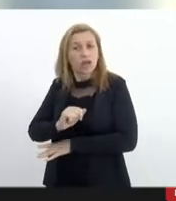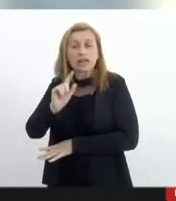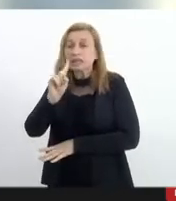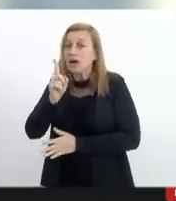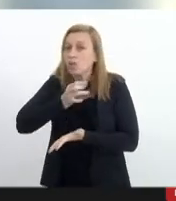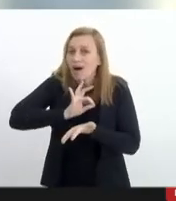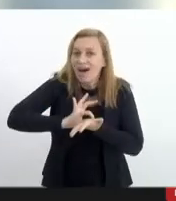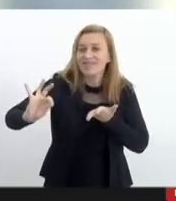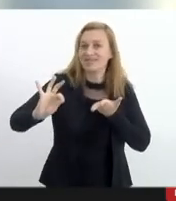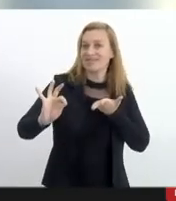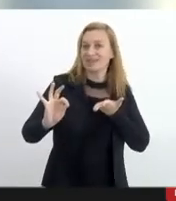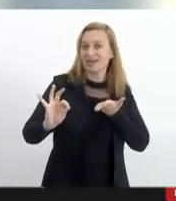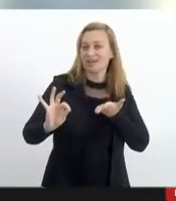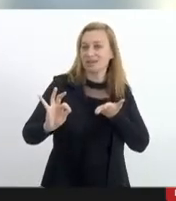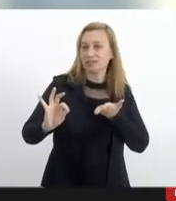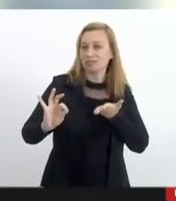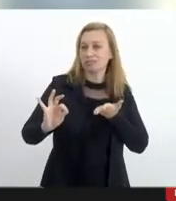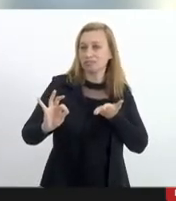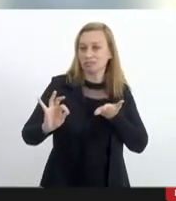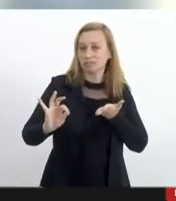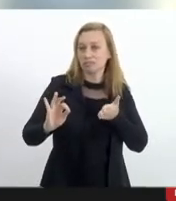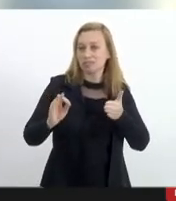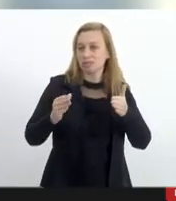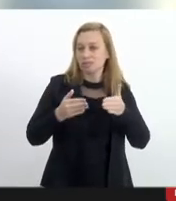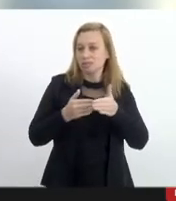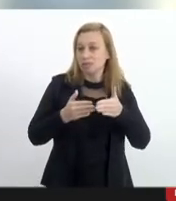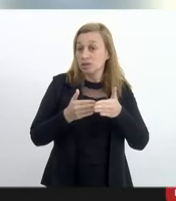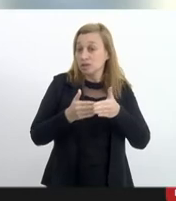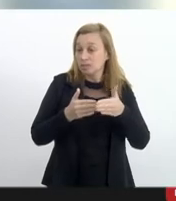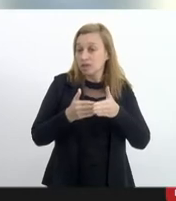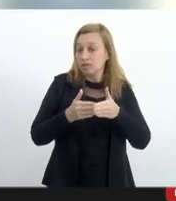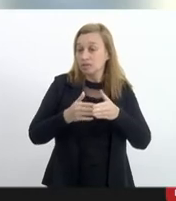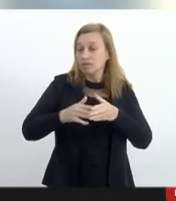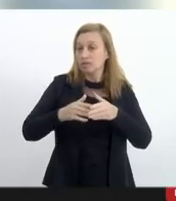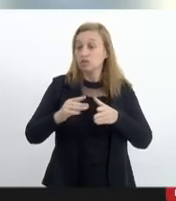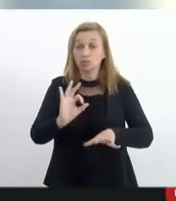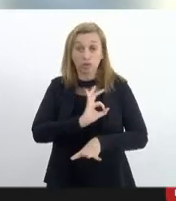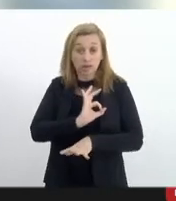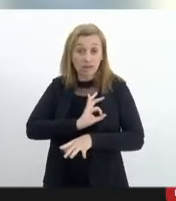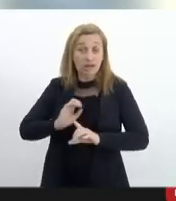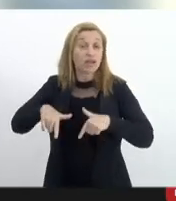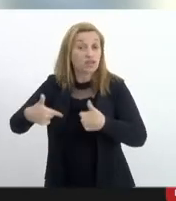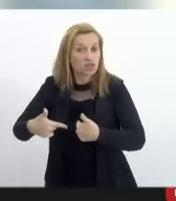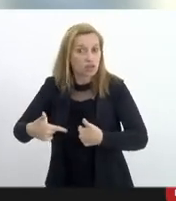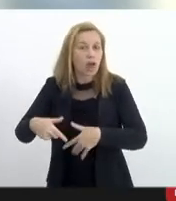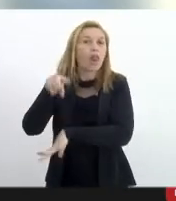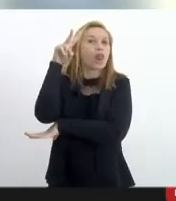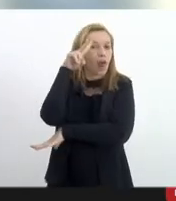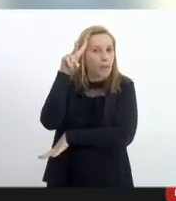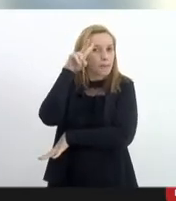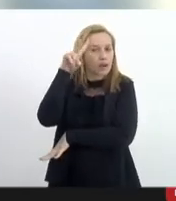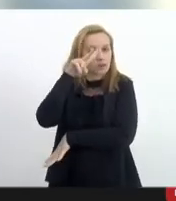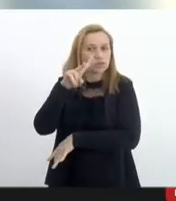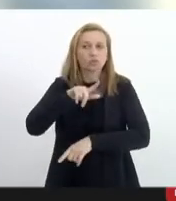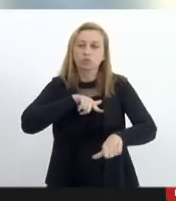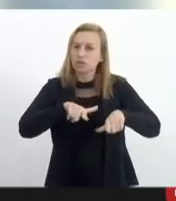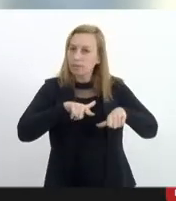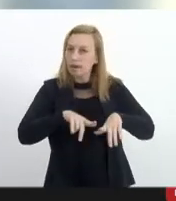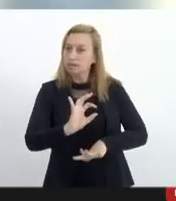assinar da total restrição das operações policiais então lembrando as operações